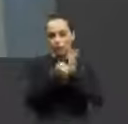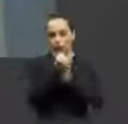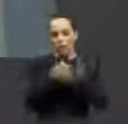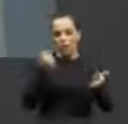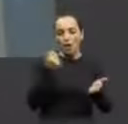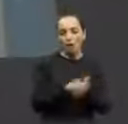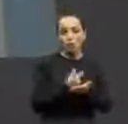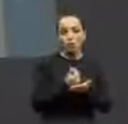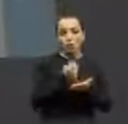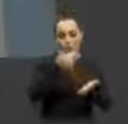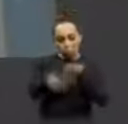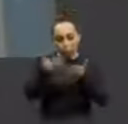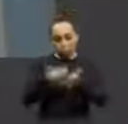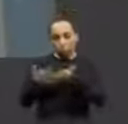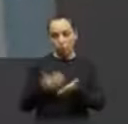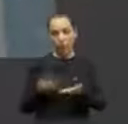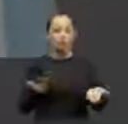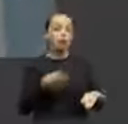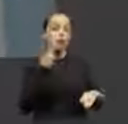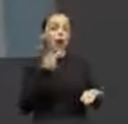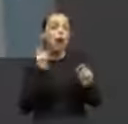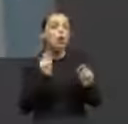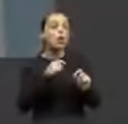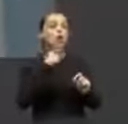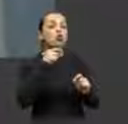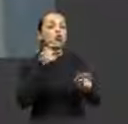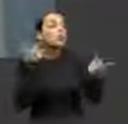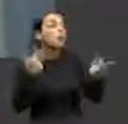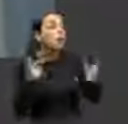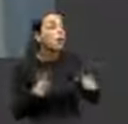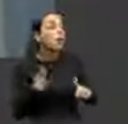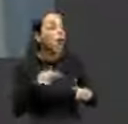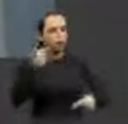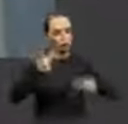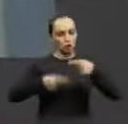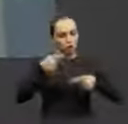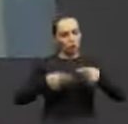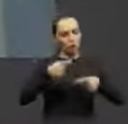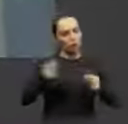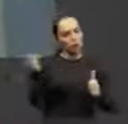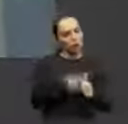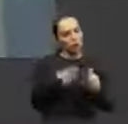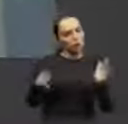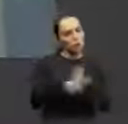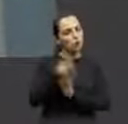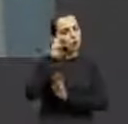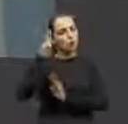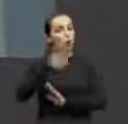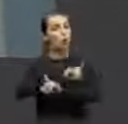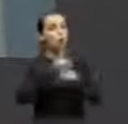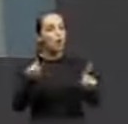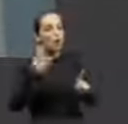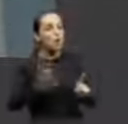jogado fora? Essa a colocação que eu queria fazer, para que não tenha dúvida. Não estou discutindo o mérito de dívida do proprietário, estou discutindo